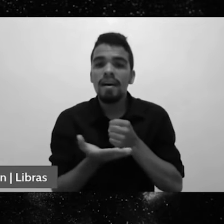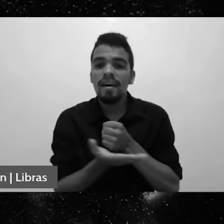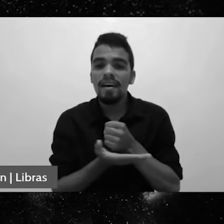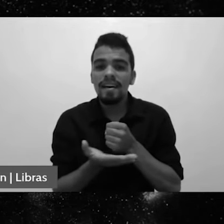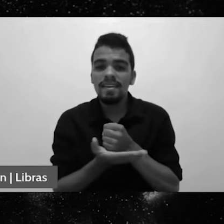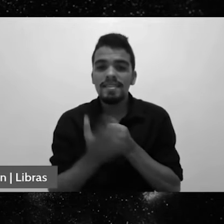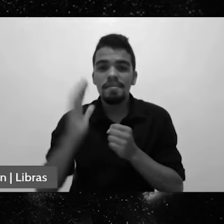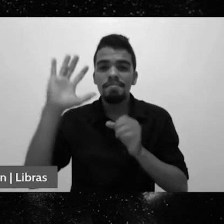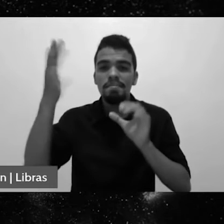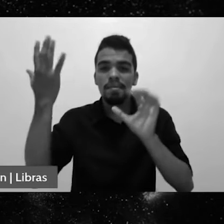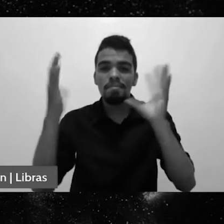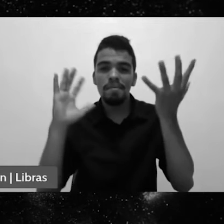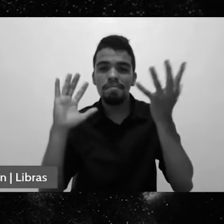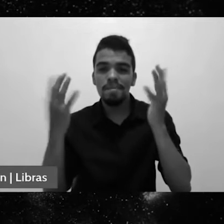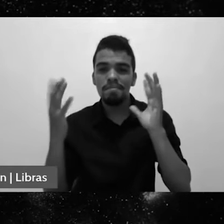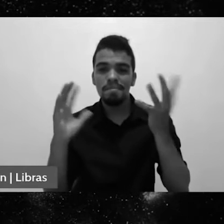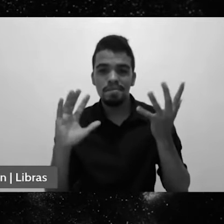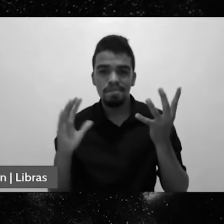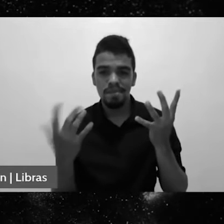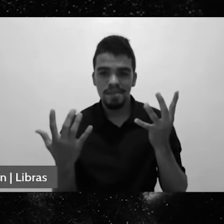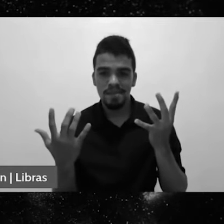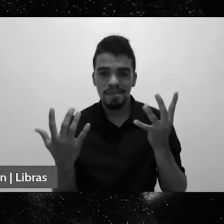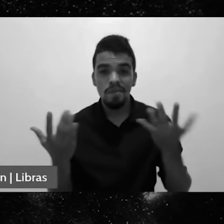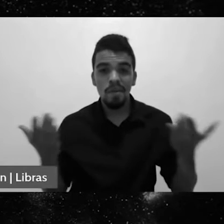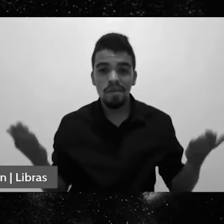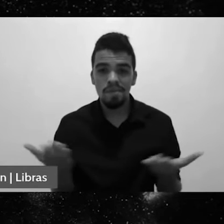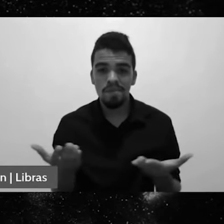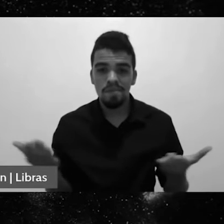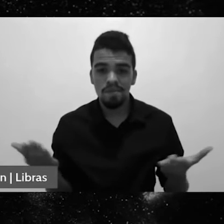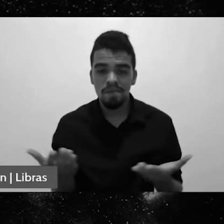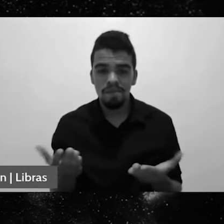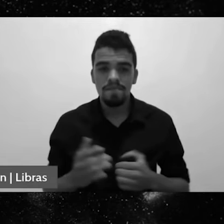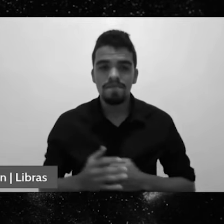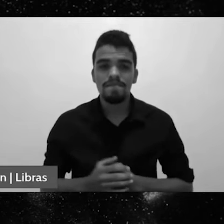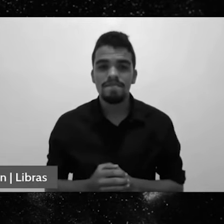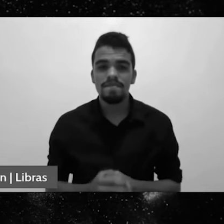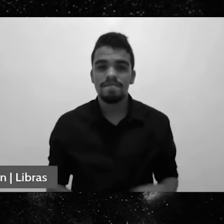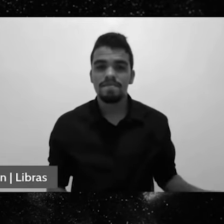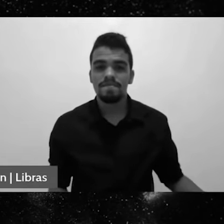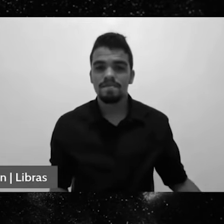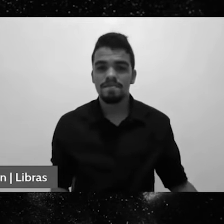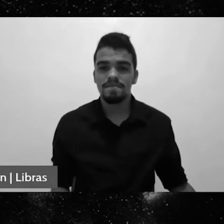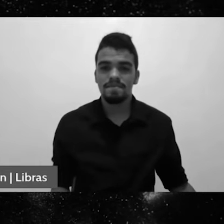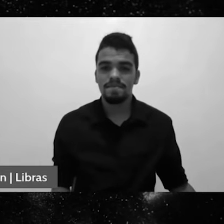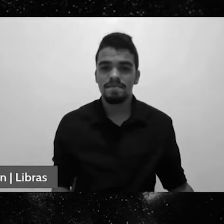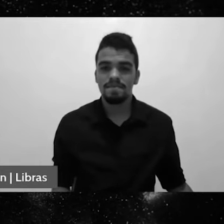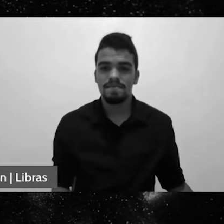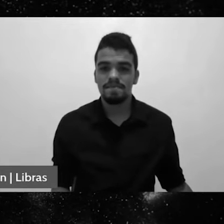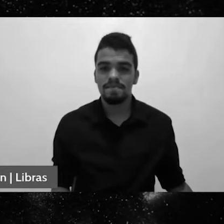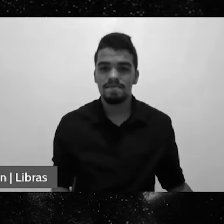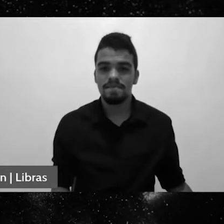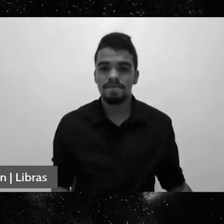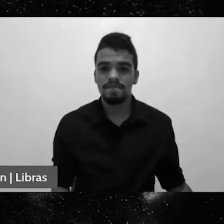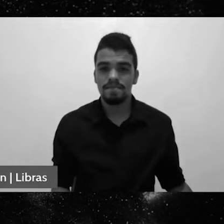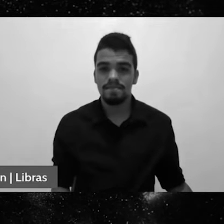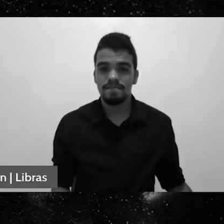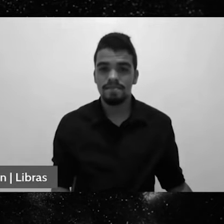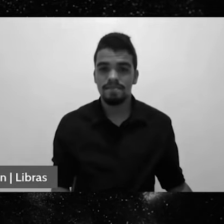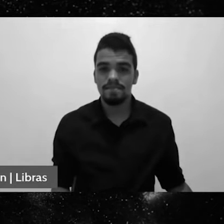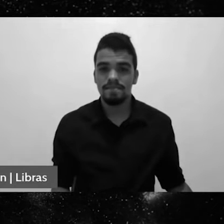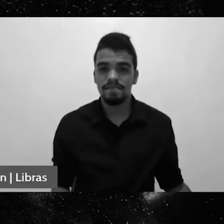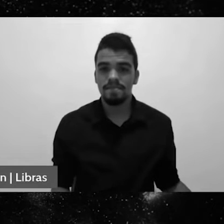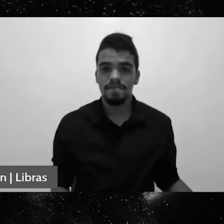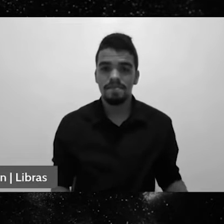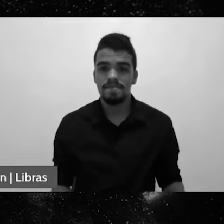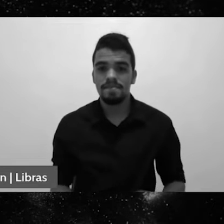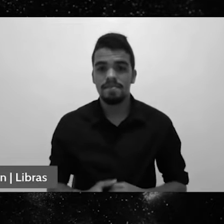Mas esta não é a expectativa que devemos ter. Nossa expectativa deve ser de ter